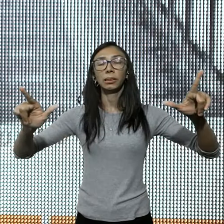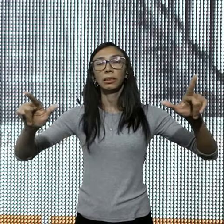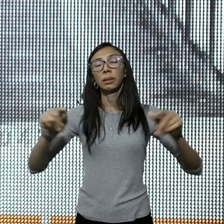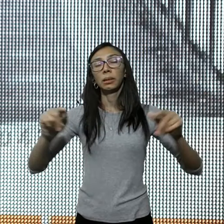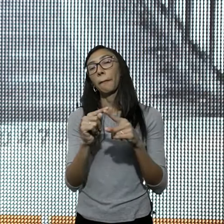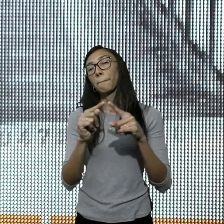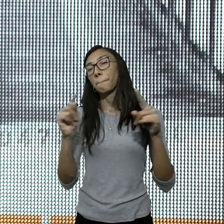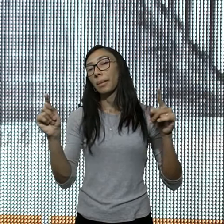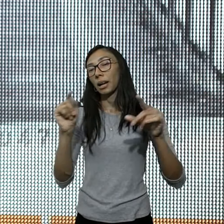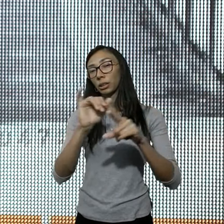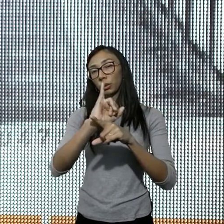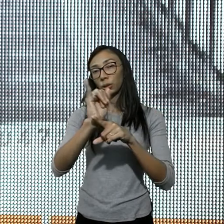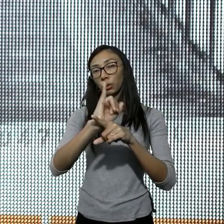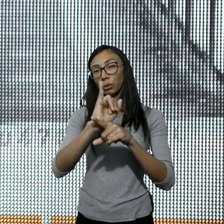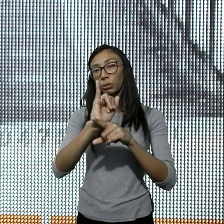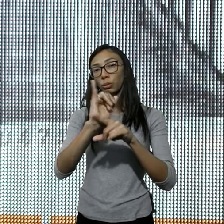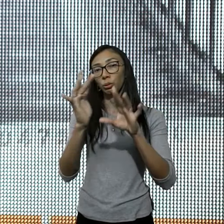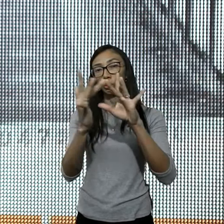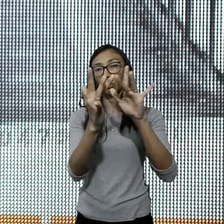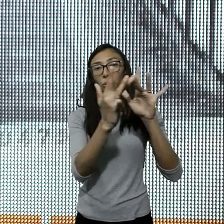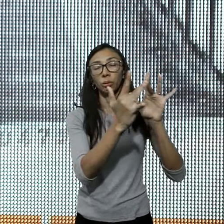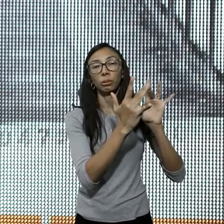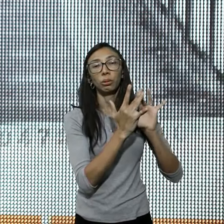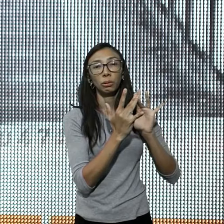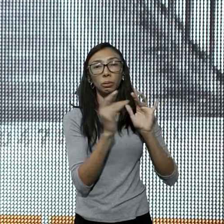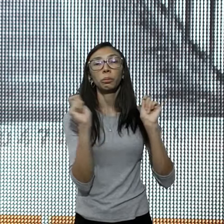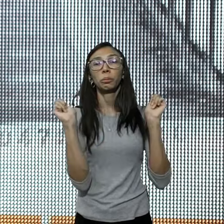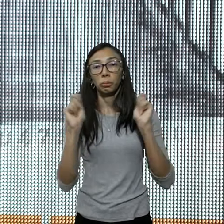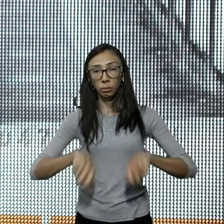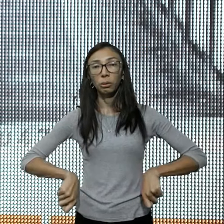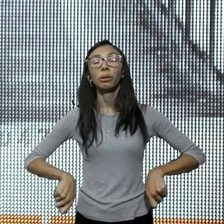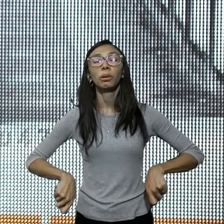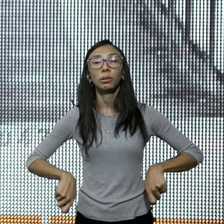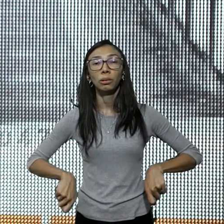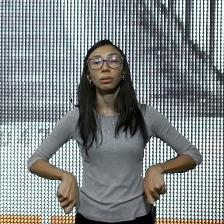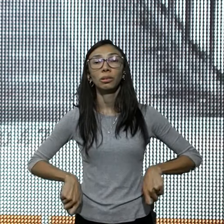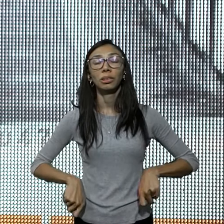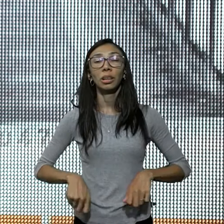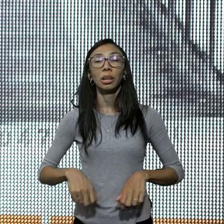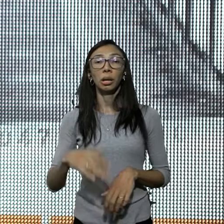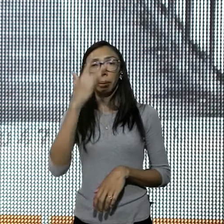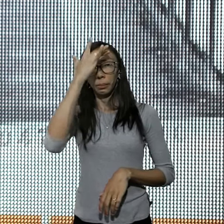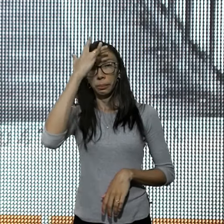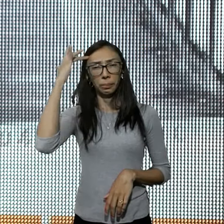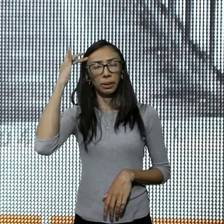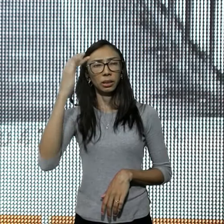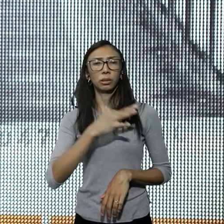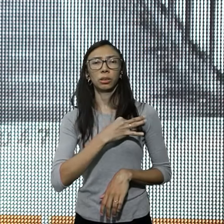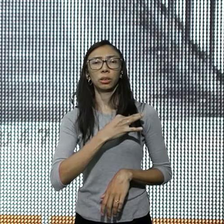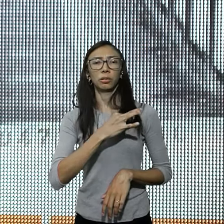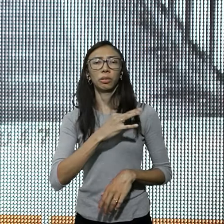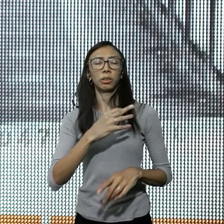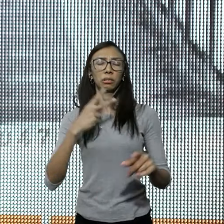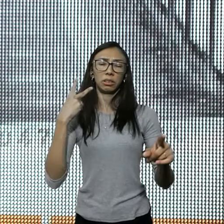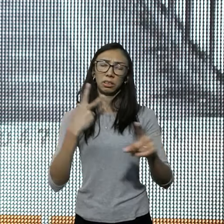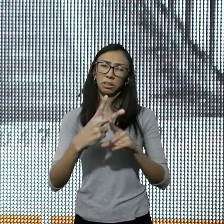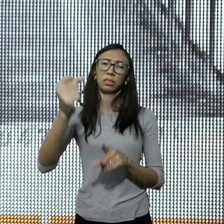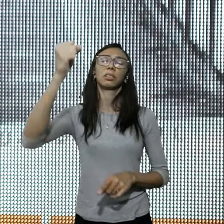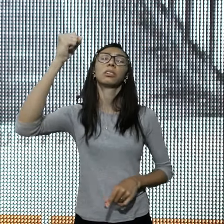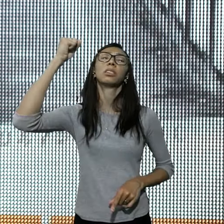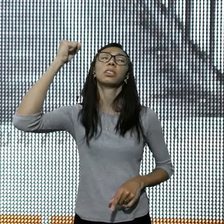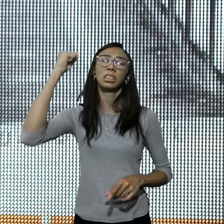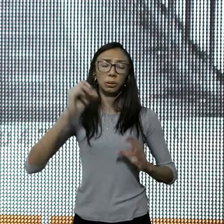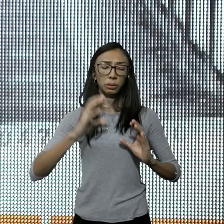conectados, mas eu tenho voluntários, aqui comigo, que estão, vencendo, passando por cima, do seu, seu